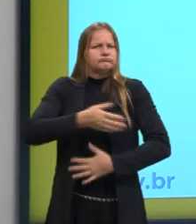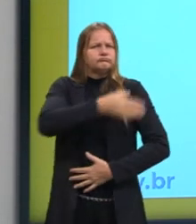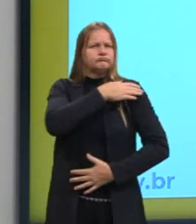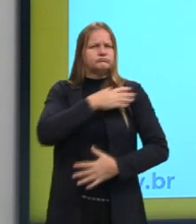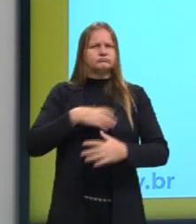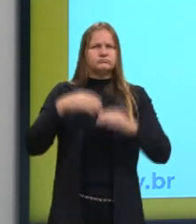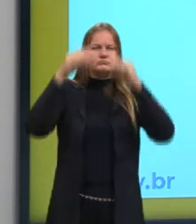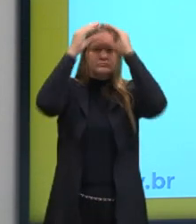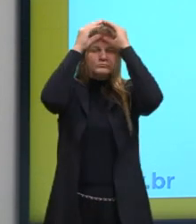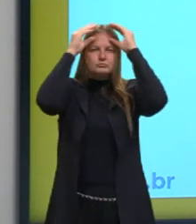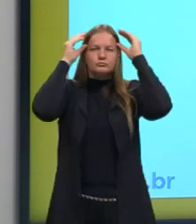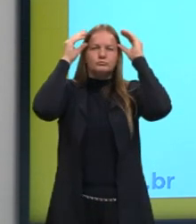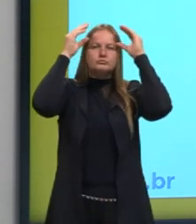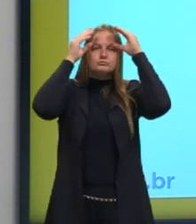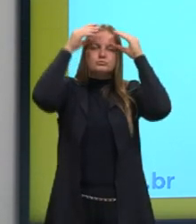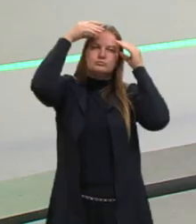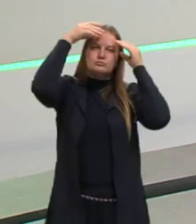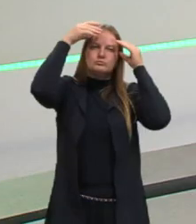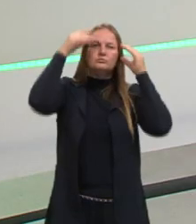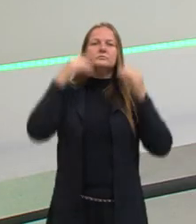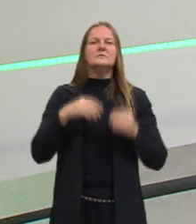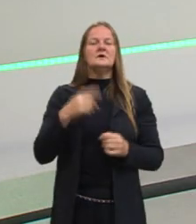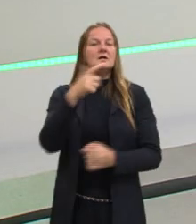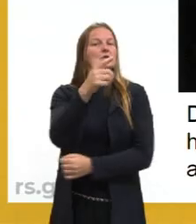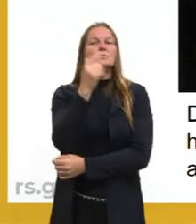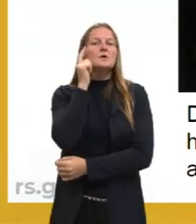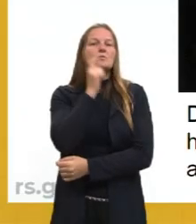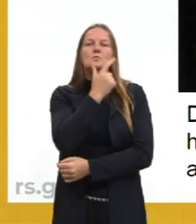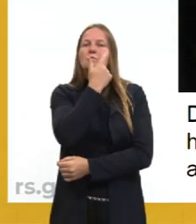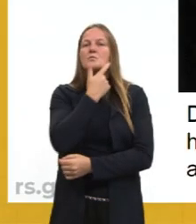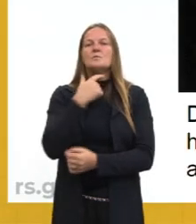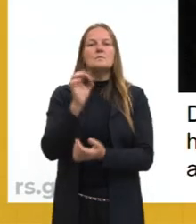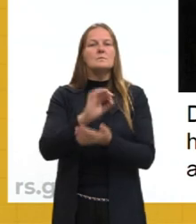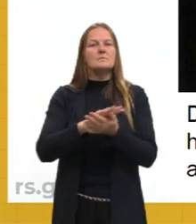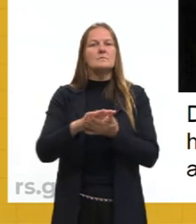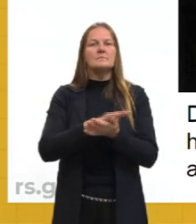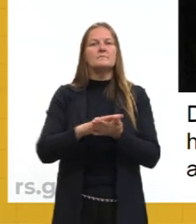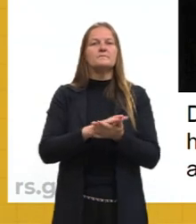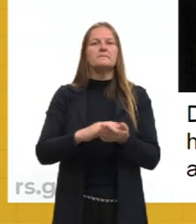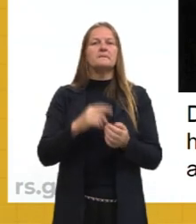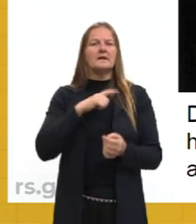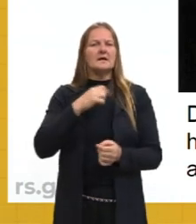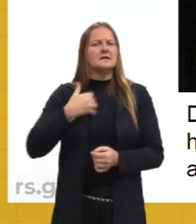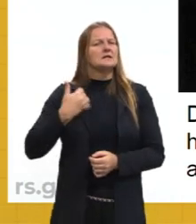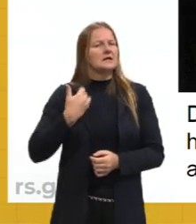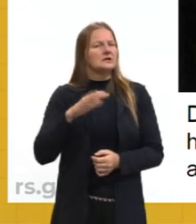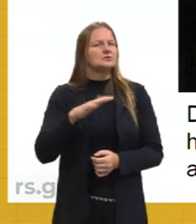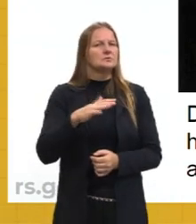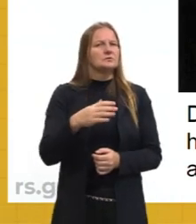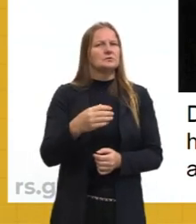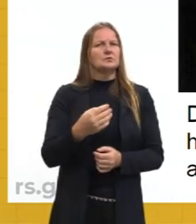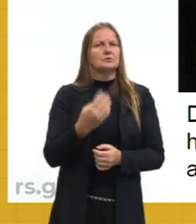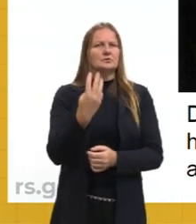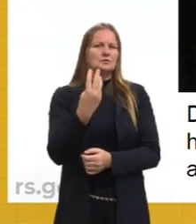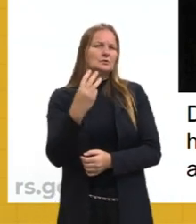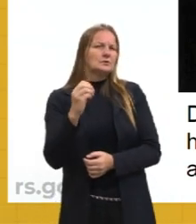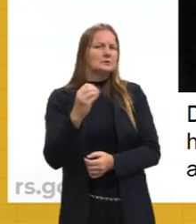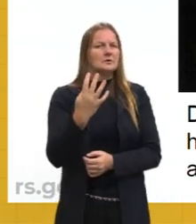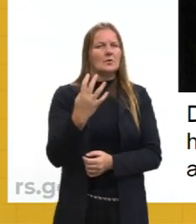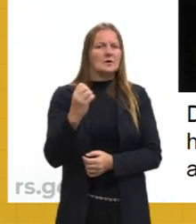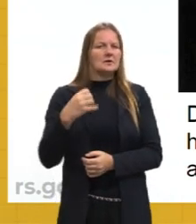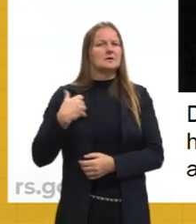gorro preto. Ele não tem barba, ele aparenta ter um pouquinho mais de idade, uns 30, 40 anos,